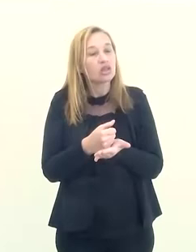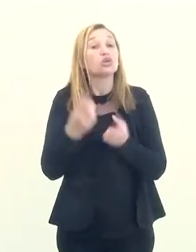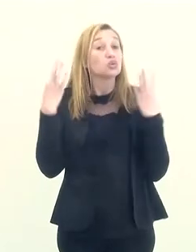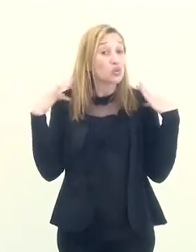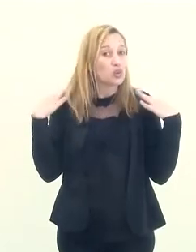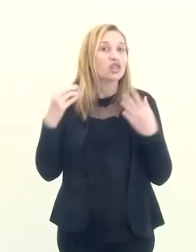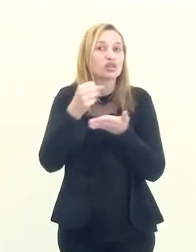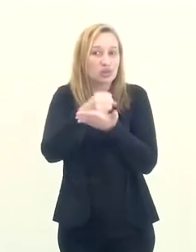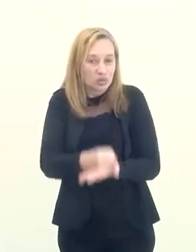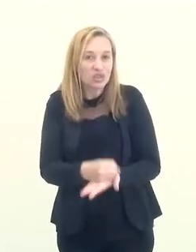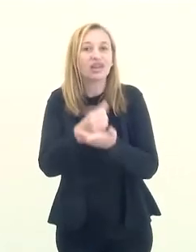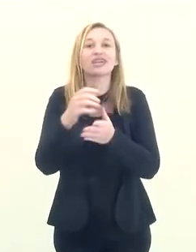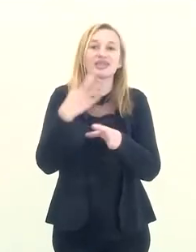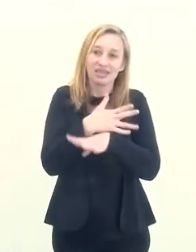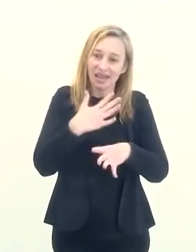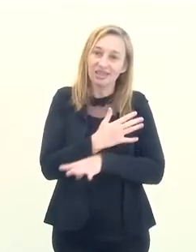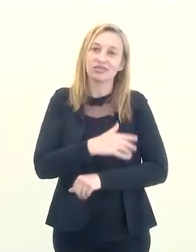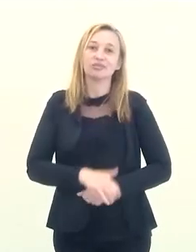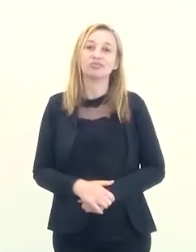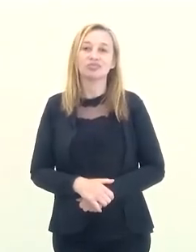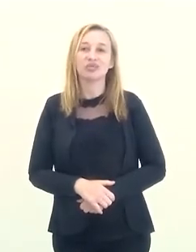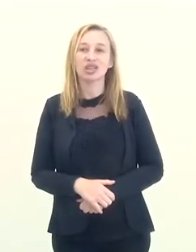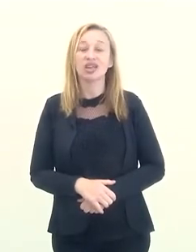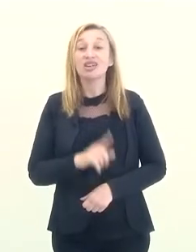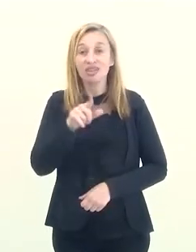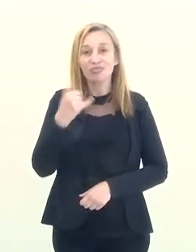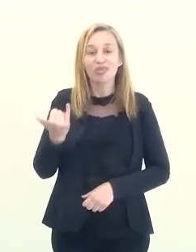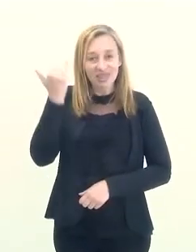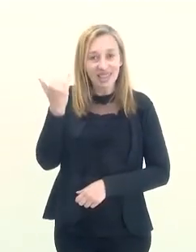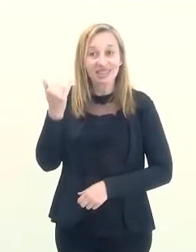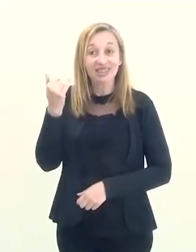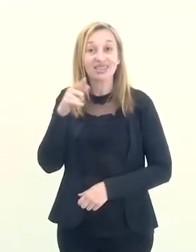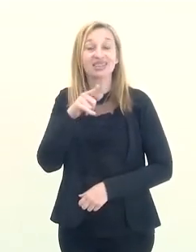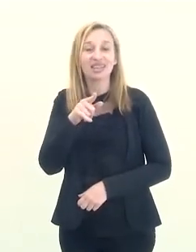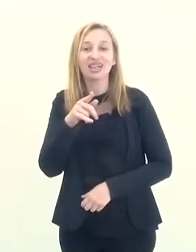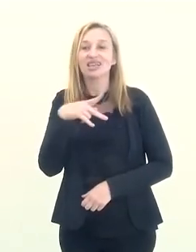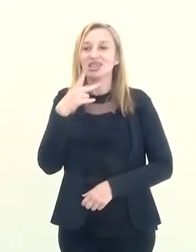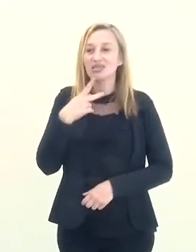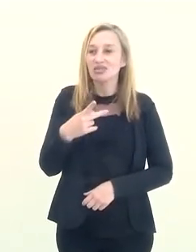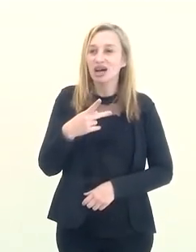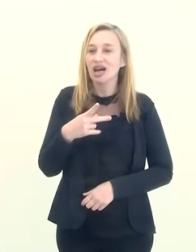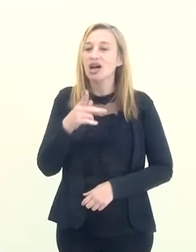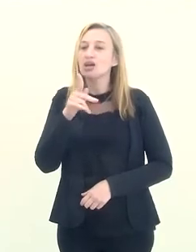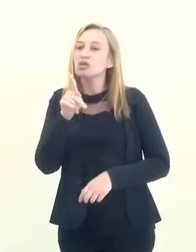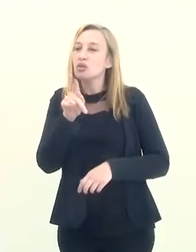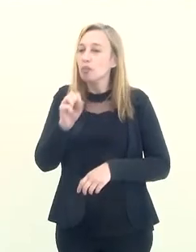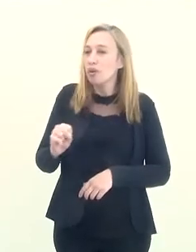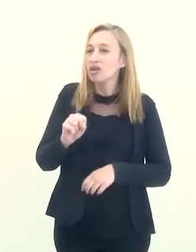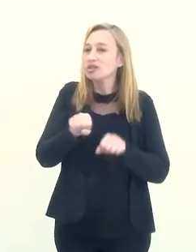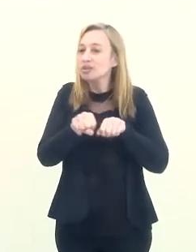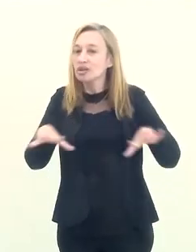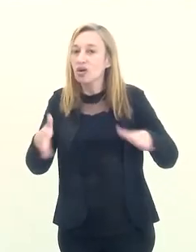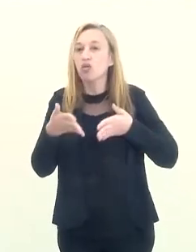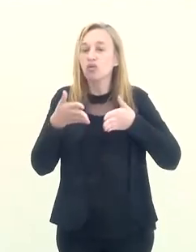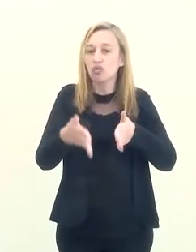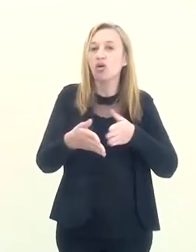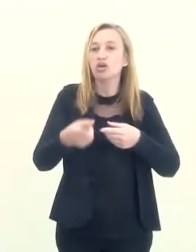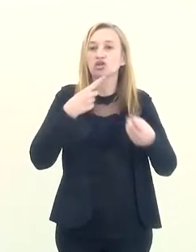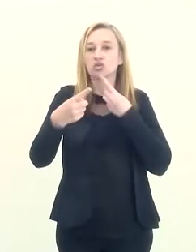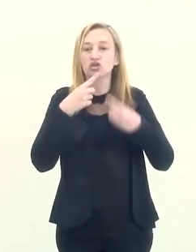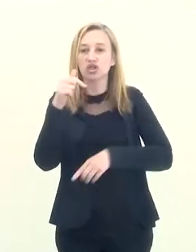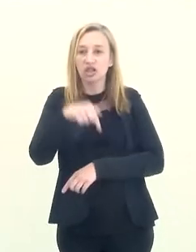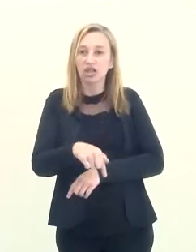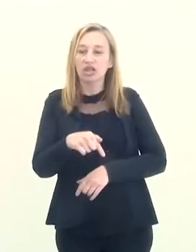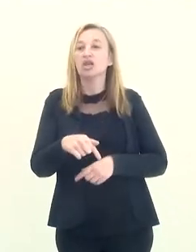turismo que sustenta essa cidade. Tem um ponto muito importante aí, né, que a gente traz no pós-pandemia, que tem sido foco também em debates